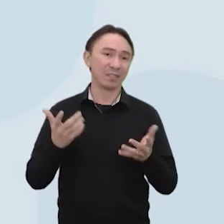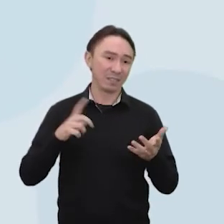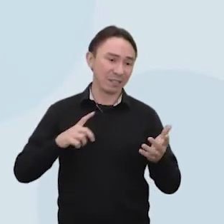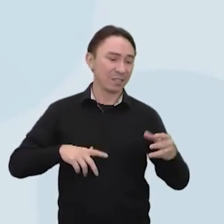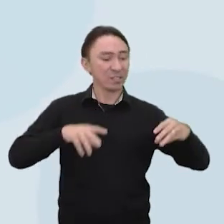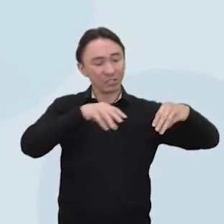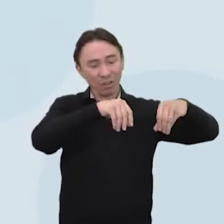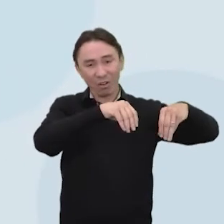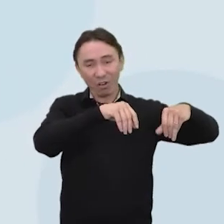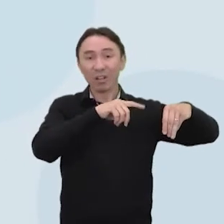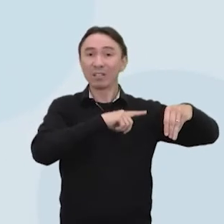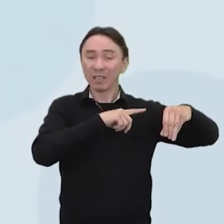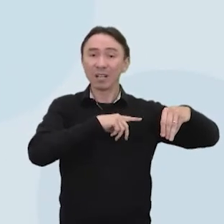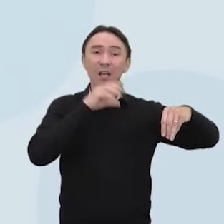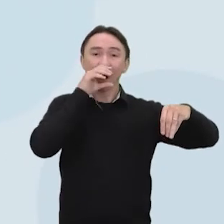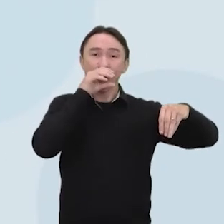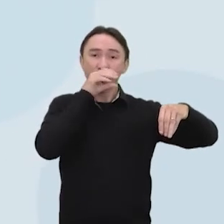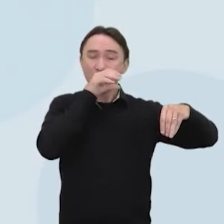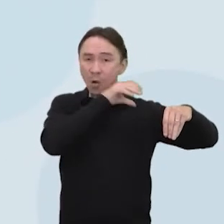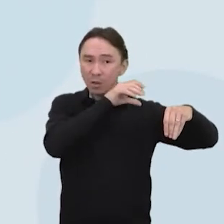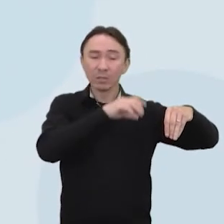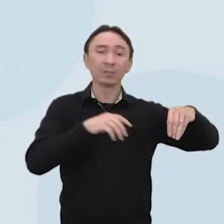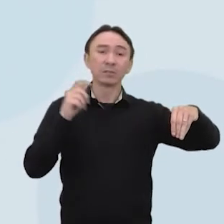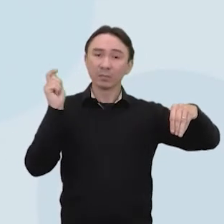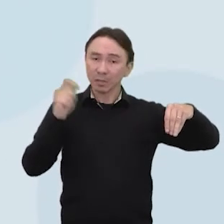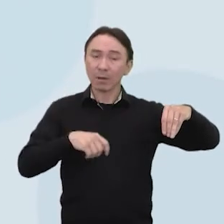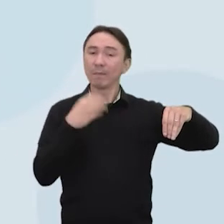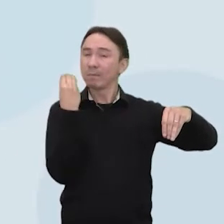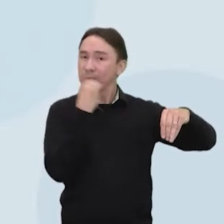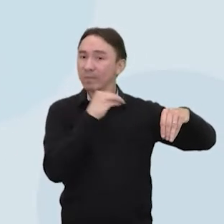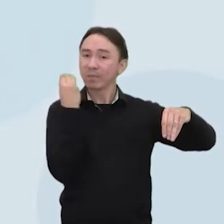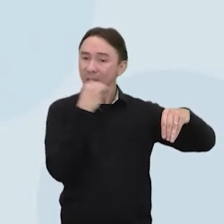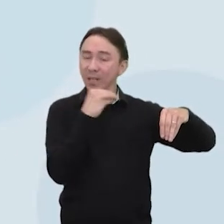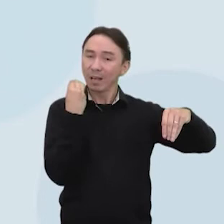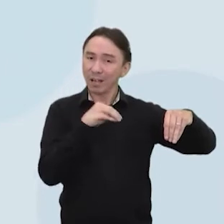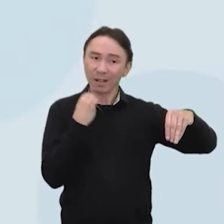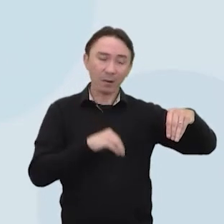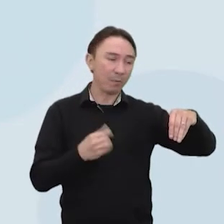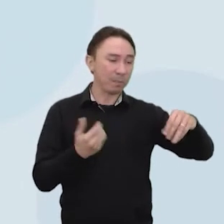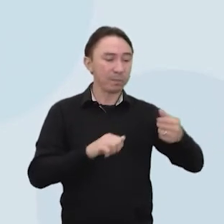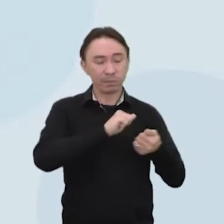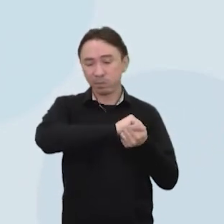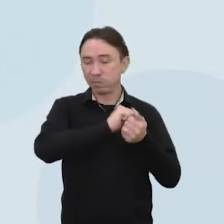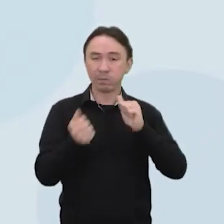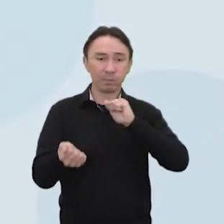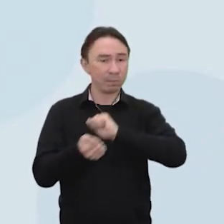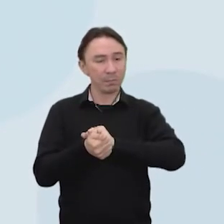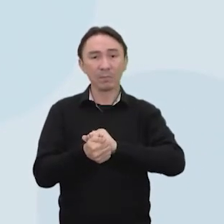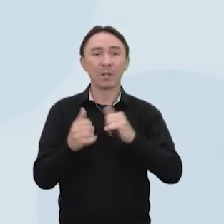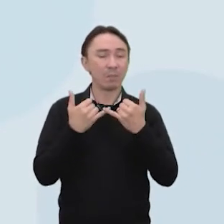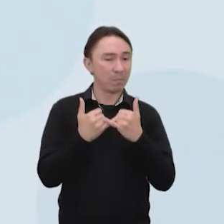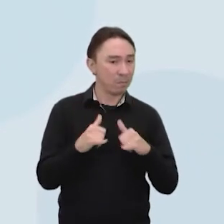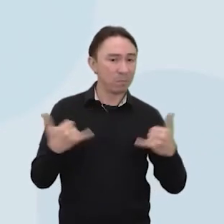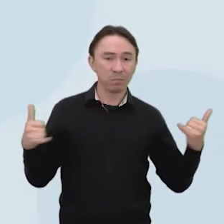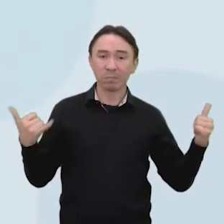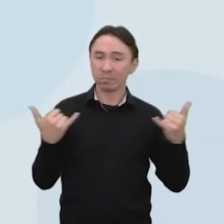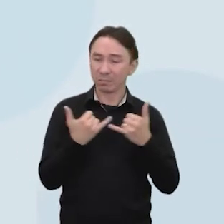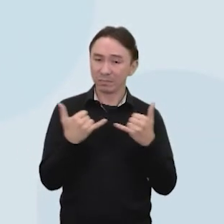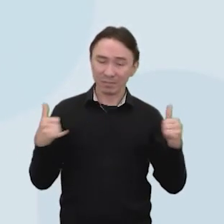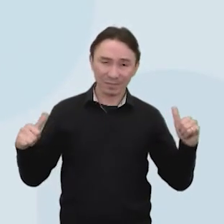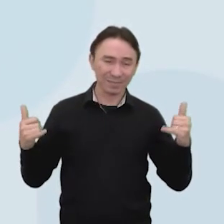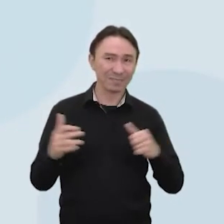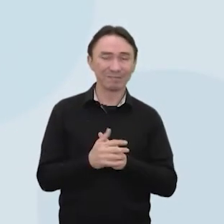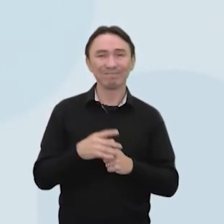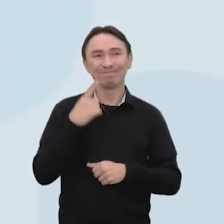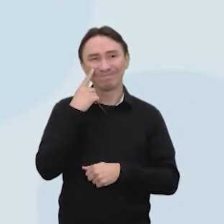do solo, que é um tipo de energia que está aí já presente, né, para produzir eletricidade. A gente viu que não dá, mas pelo menos